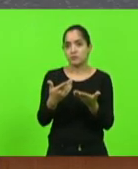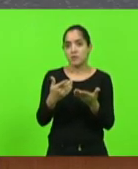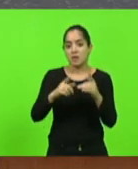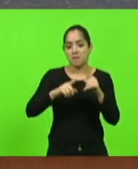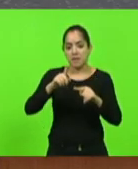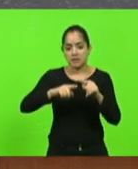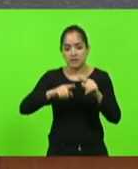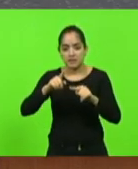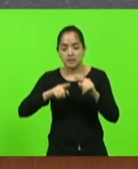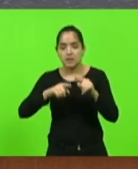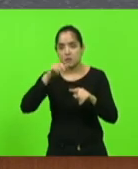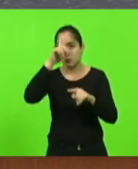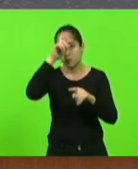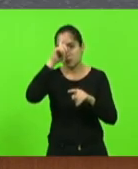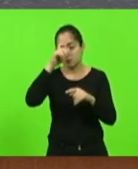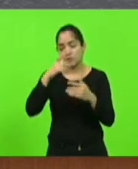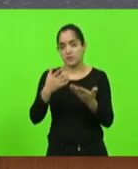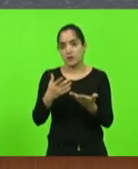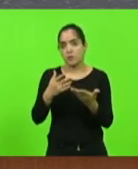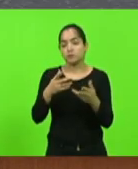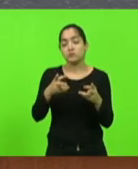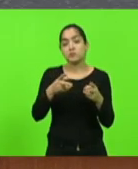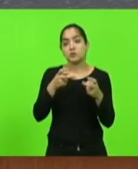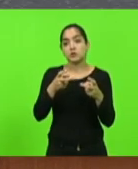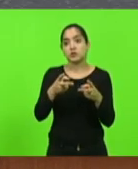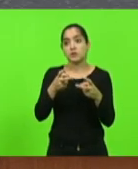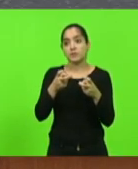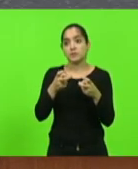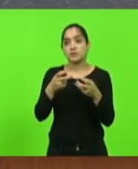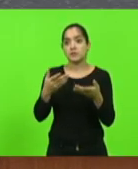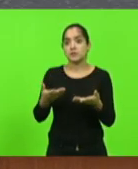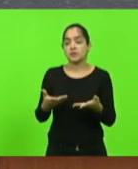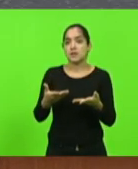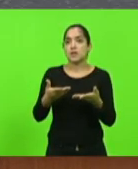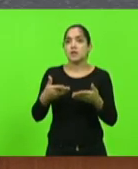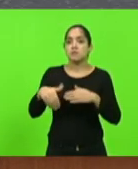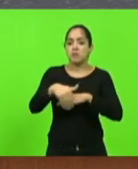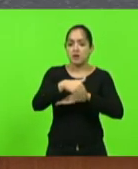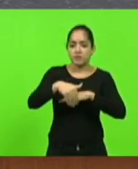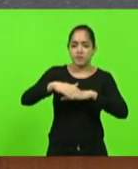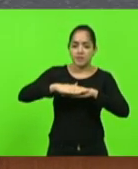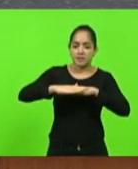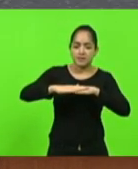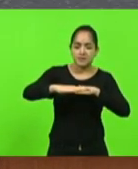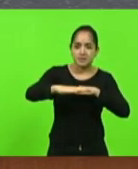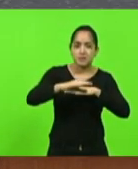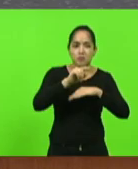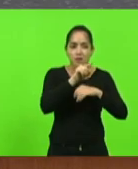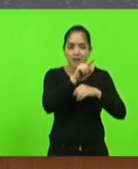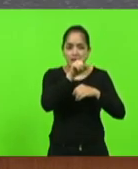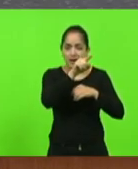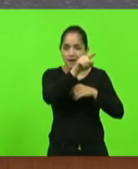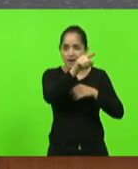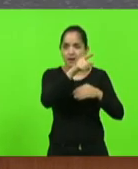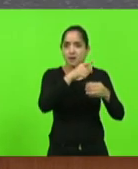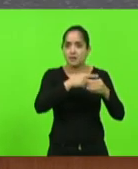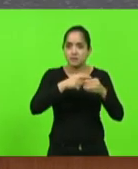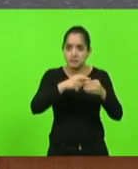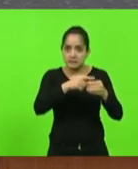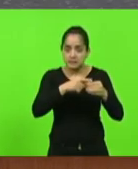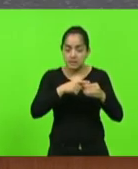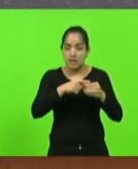o que nós estamos percebendo pavimentação rural nos pequenos municípios temos que